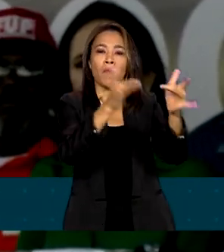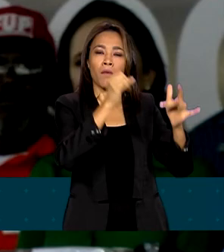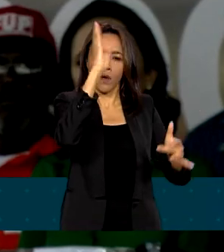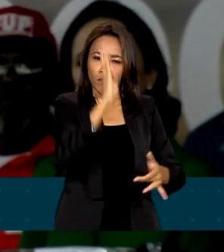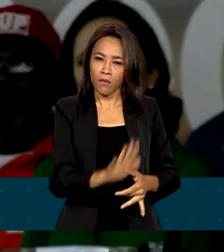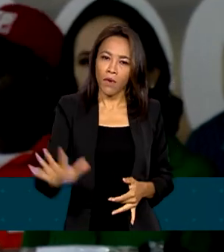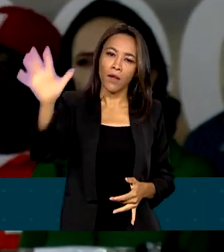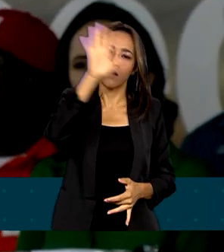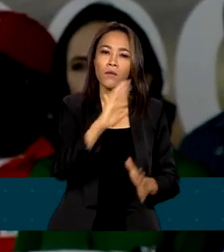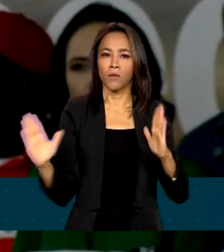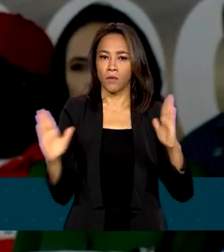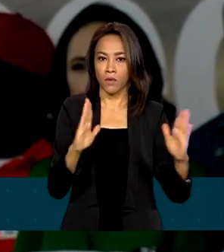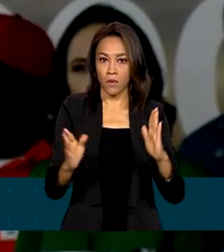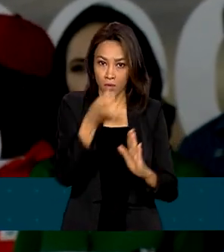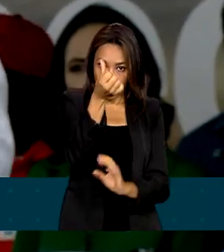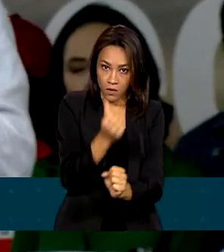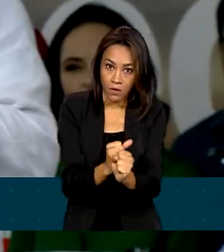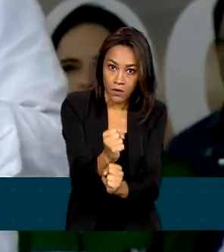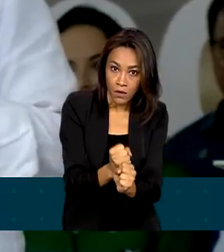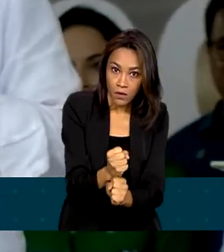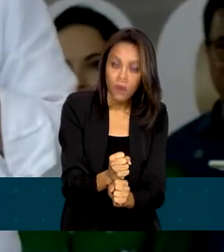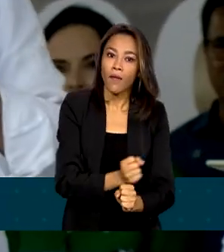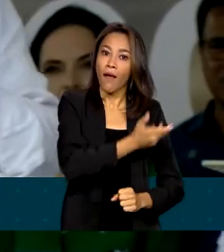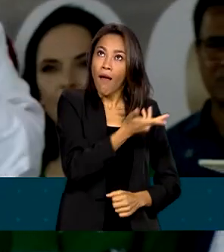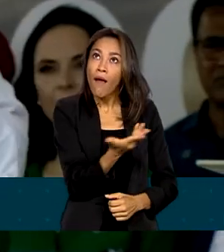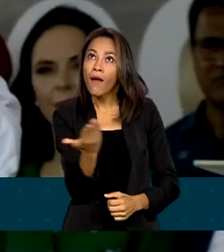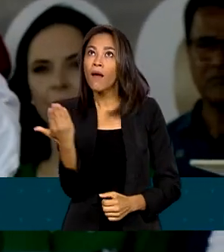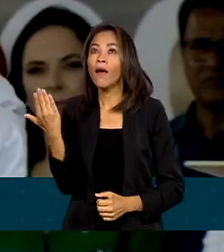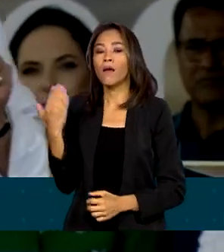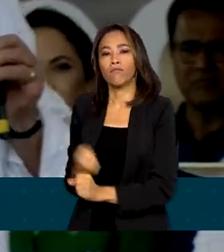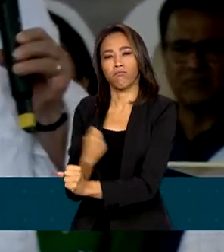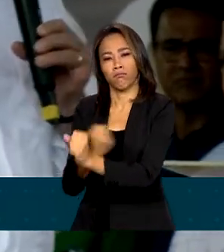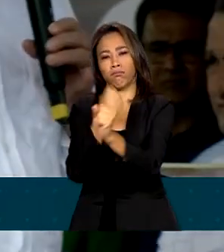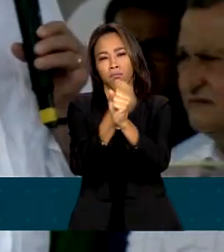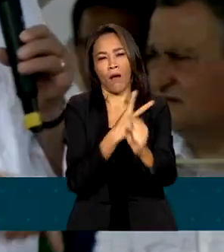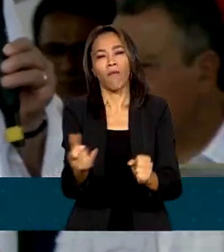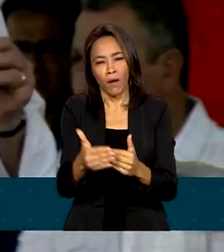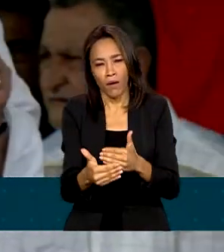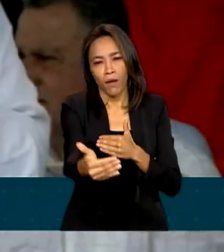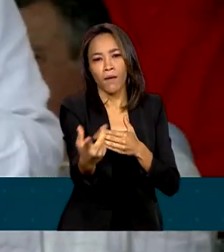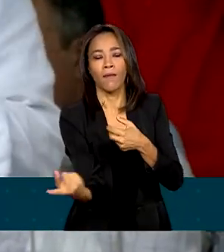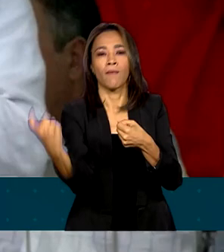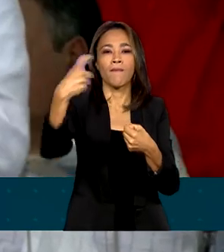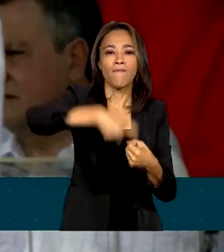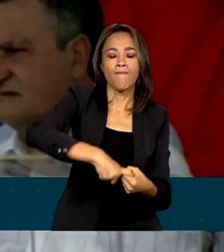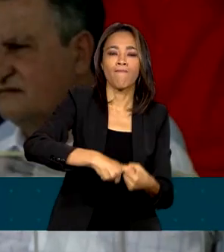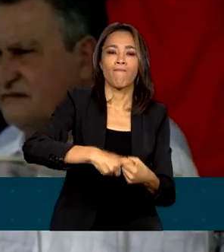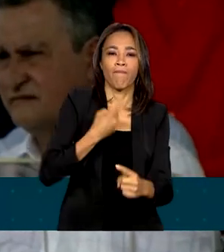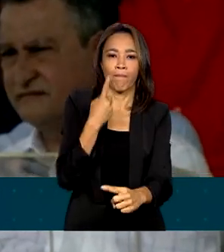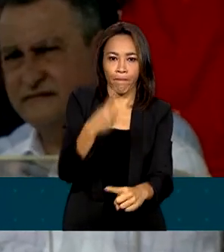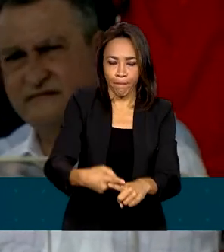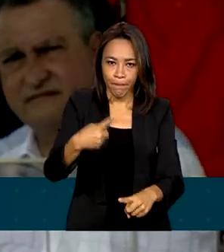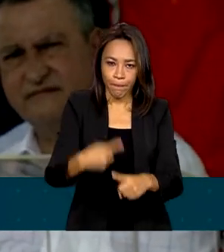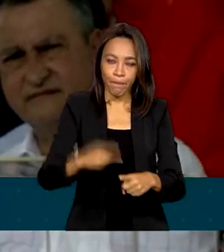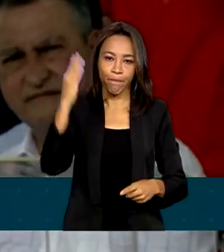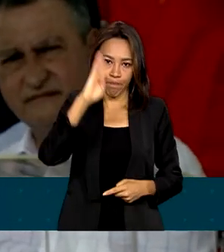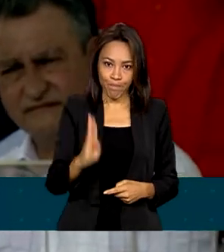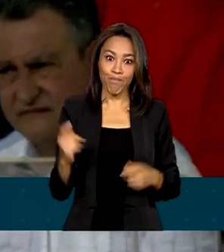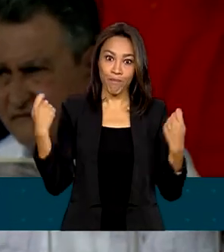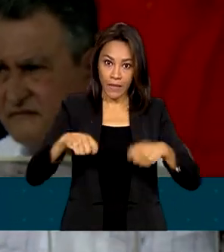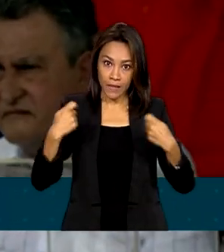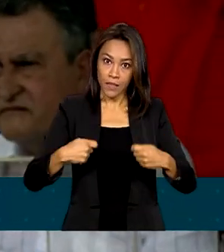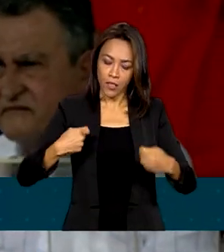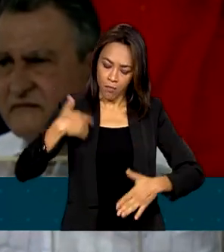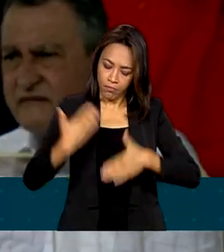os últimos seis anos. Essas obras vão voltar a funcionar porque o Brasil precisa crescer,